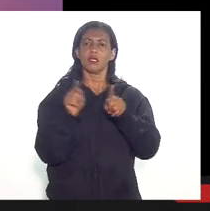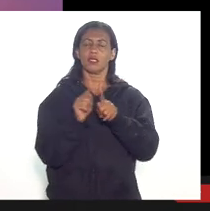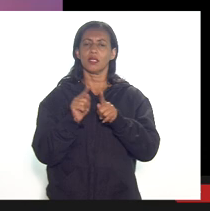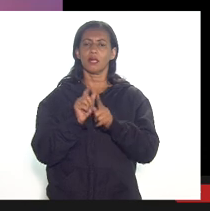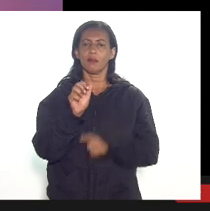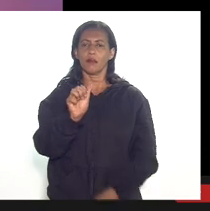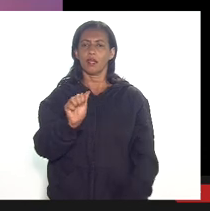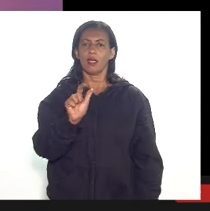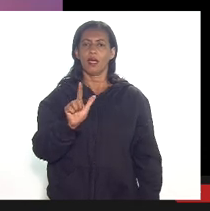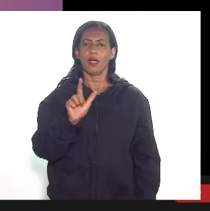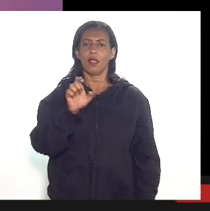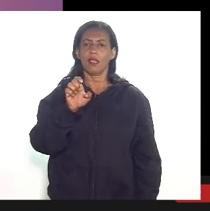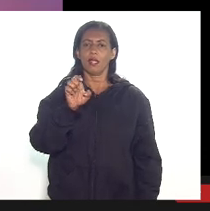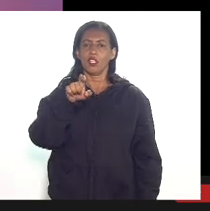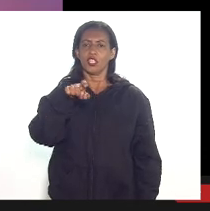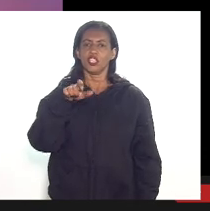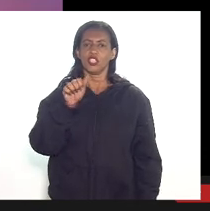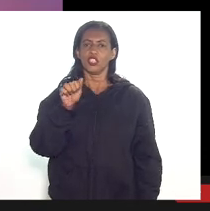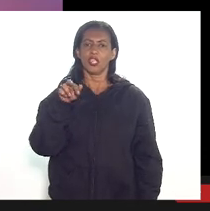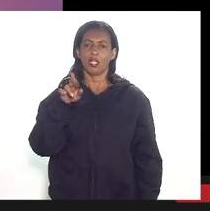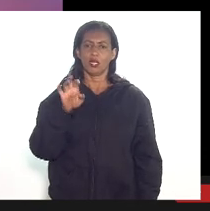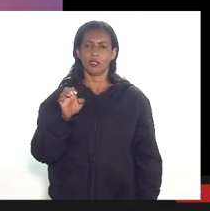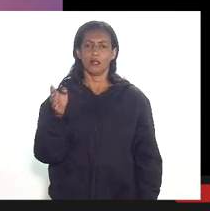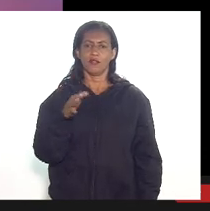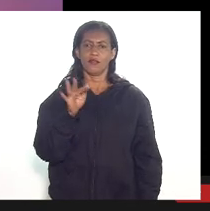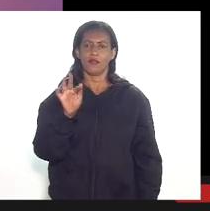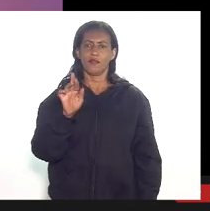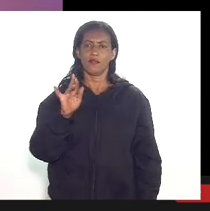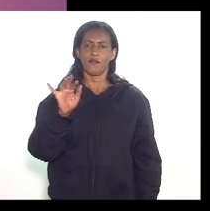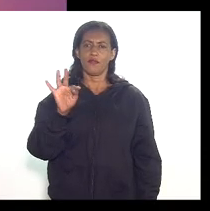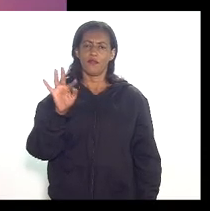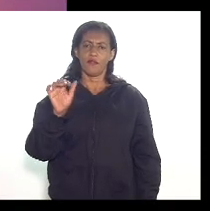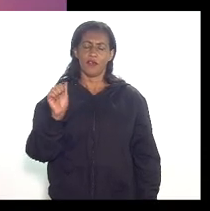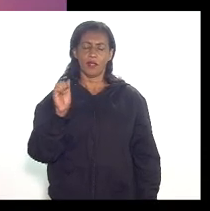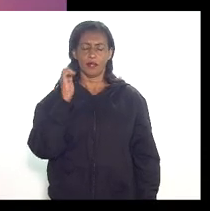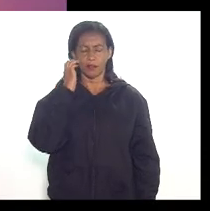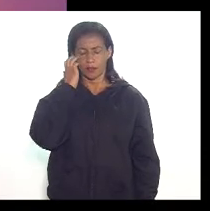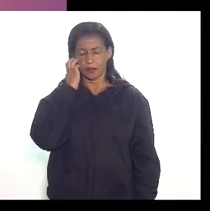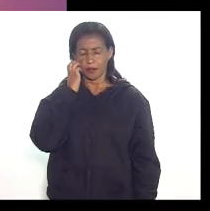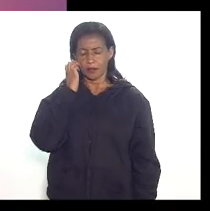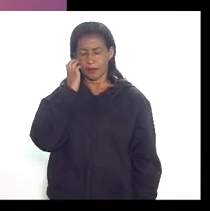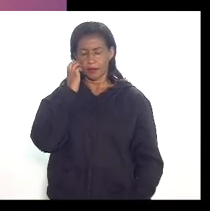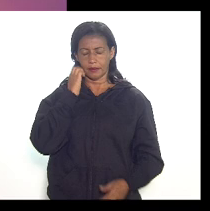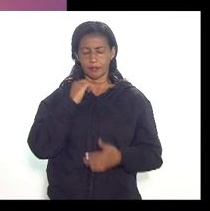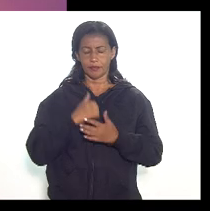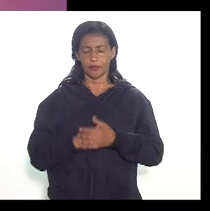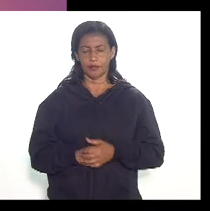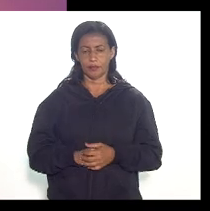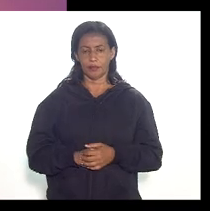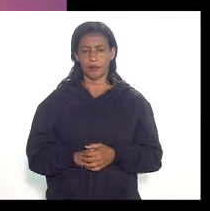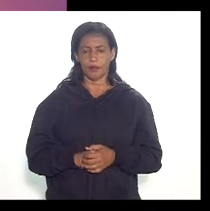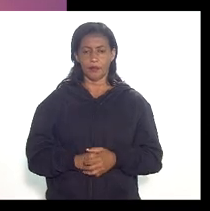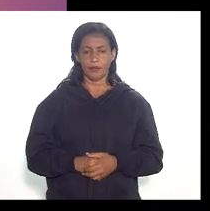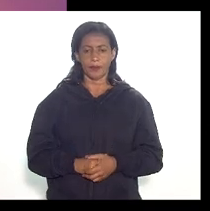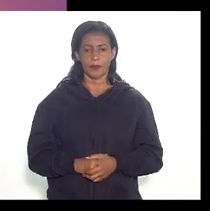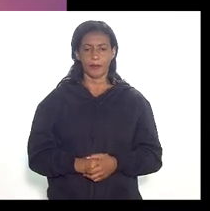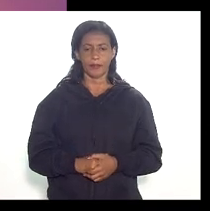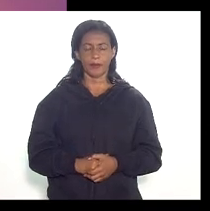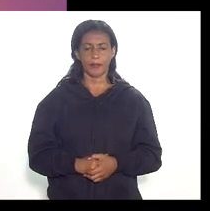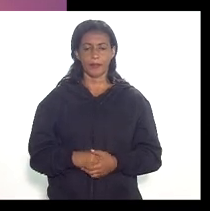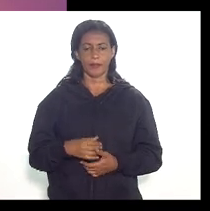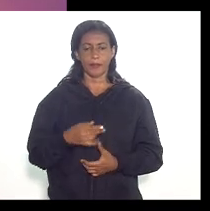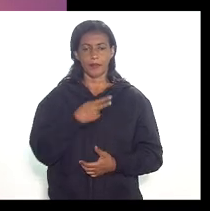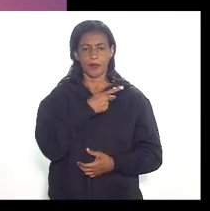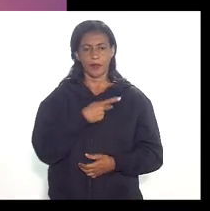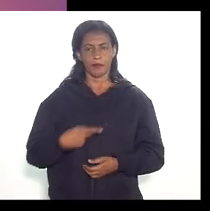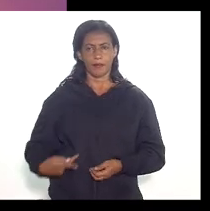Alexandre Freitas então por favor o próximo expositor próximo expositor presidente Luiz